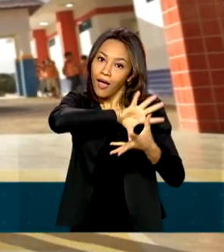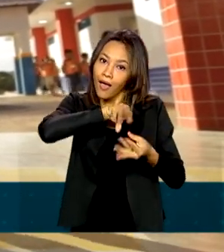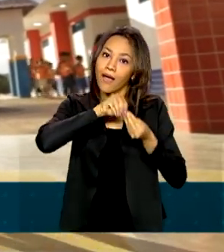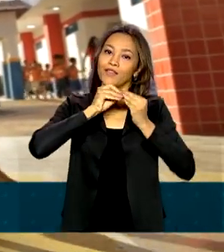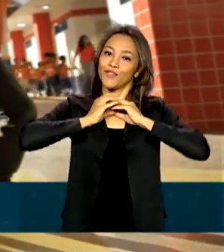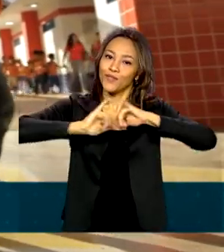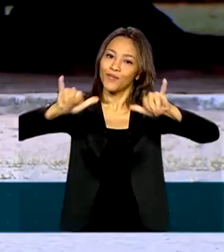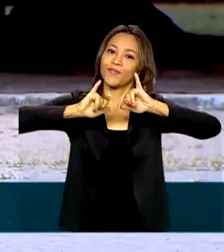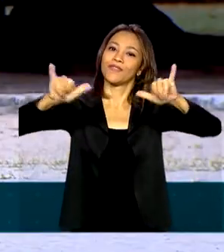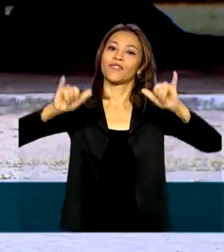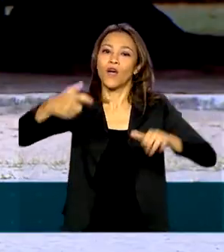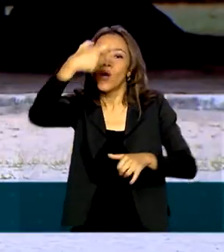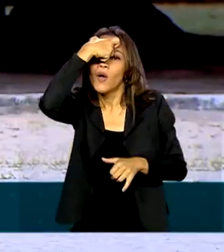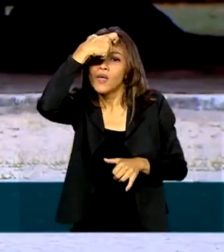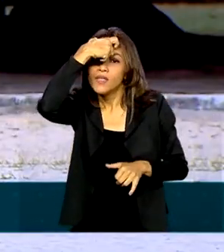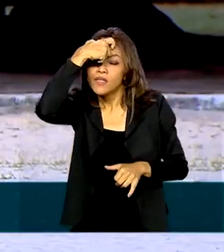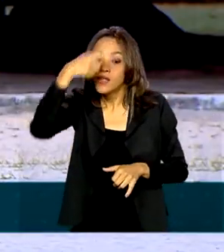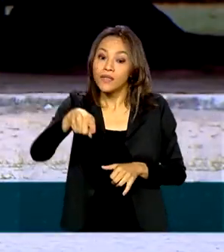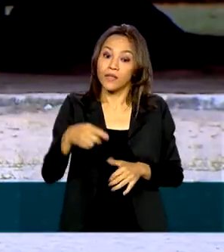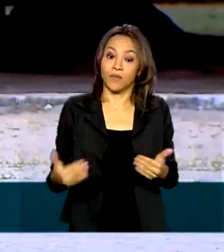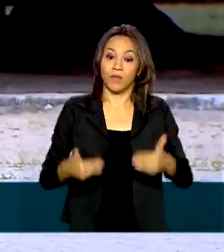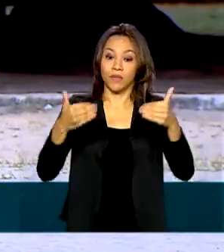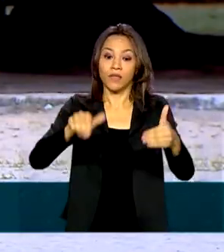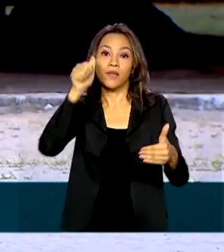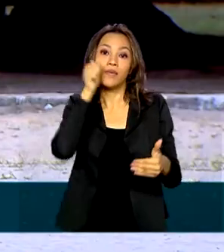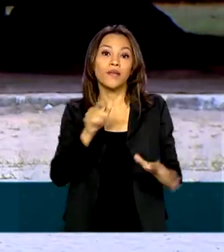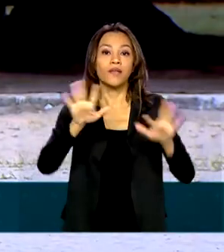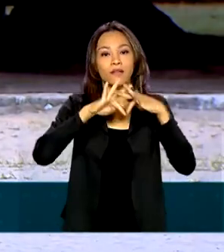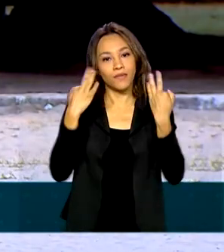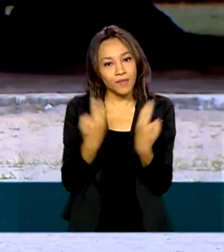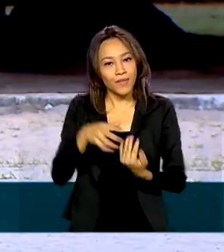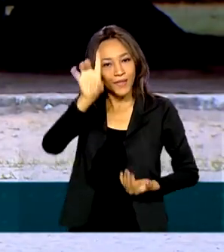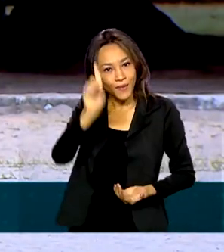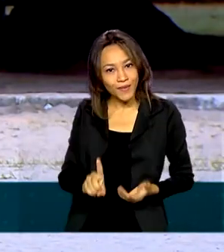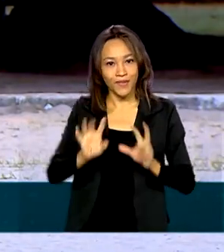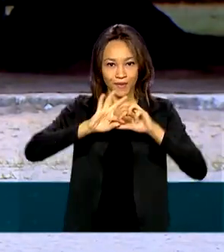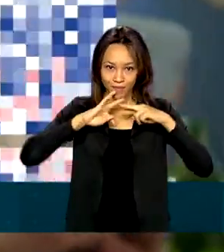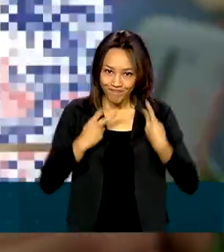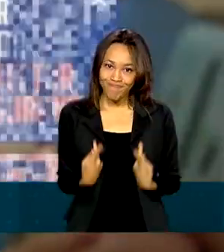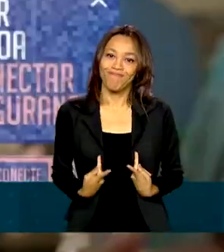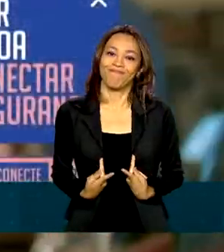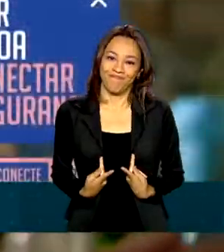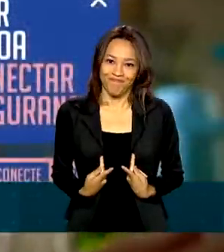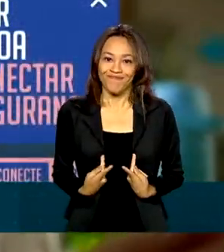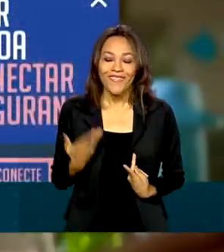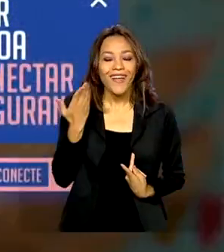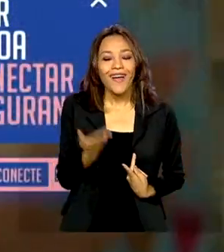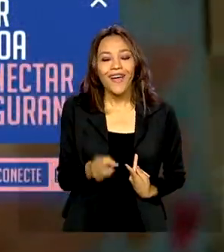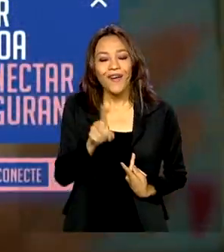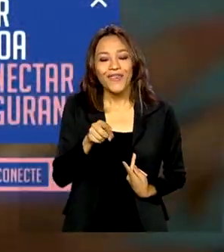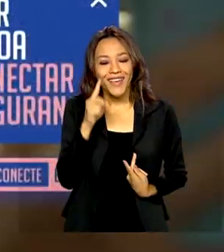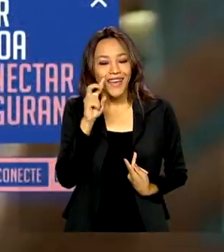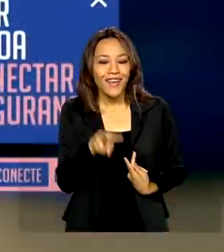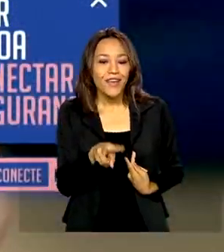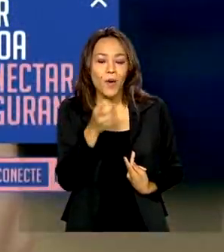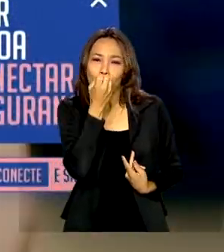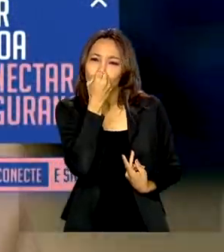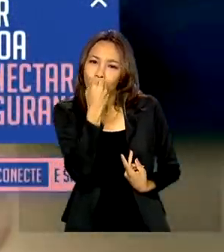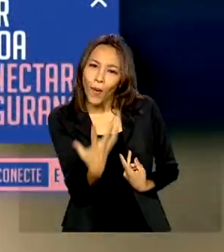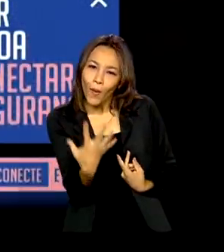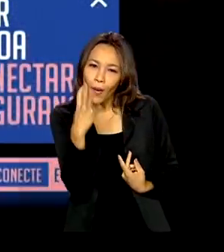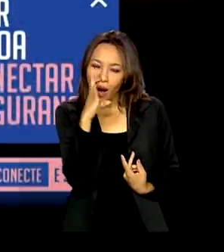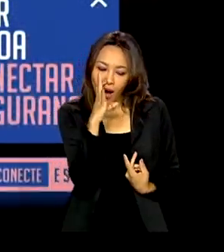conscientização do Ministério da Mulher, da Família e dos Direitos Humanos. É a navegar numa boa.